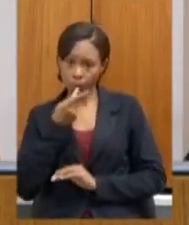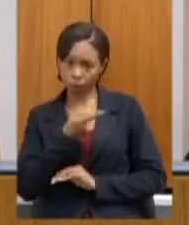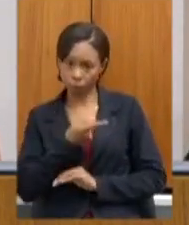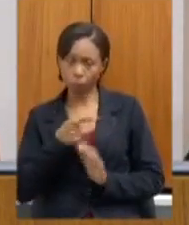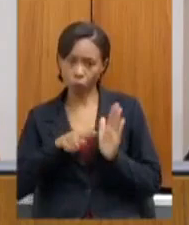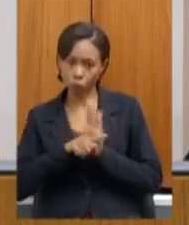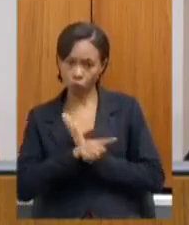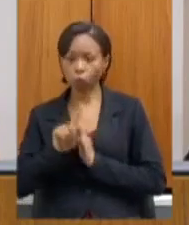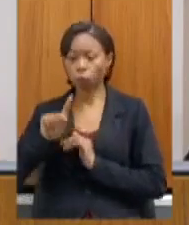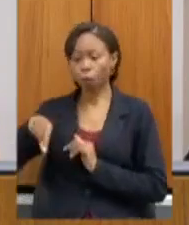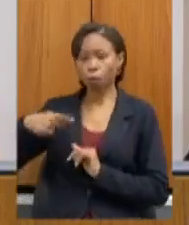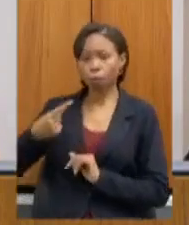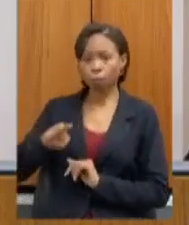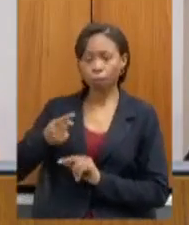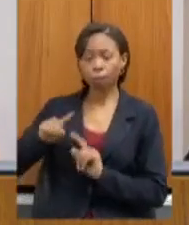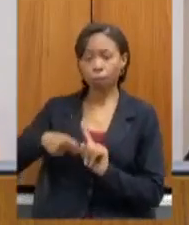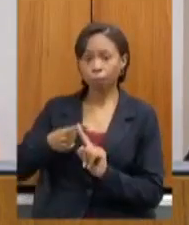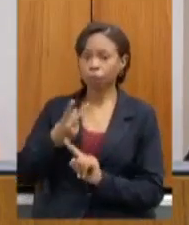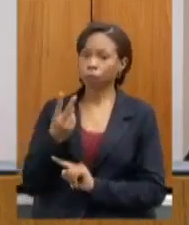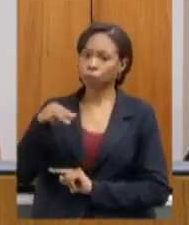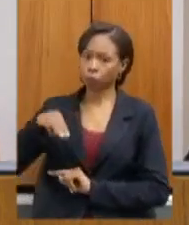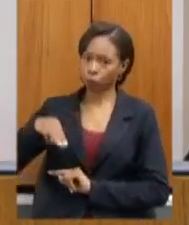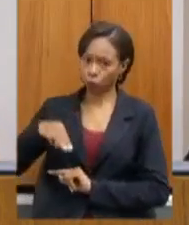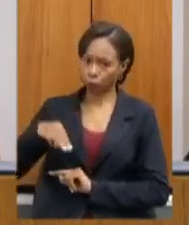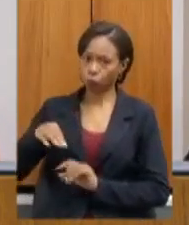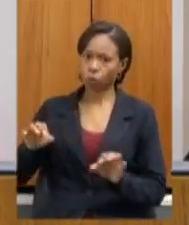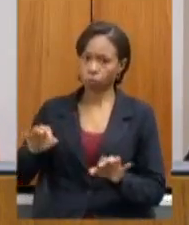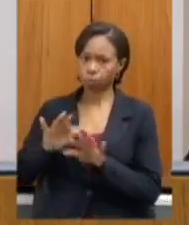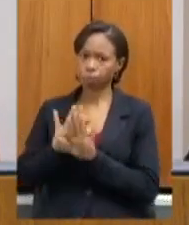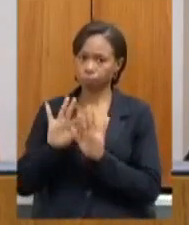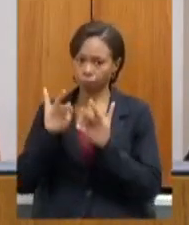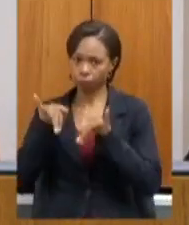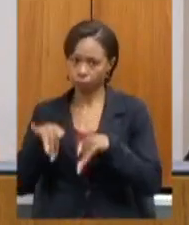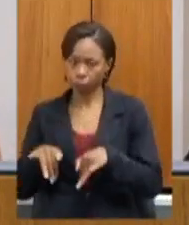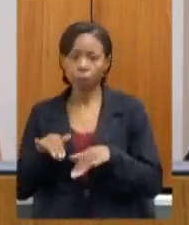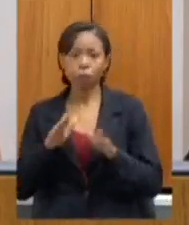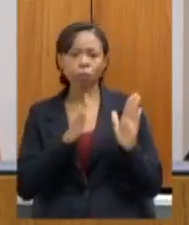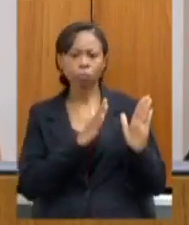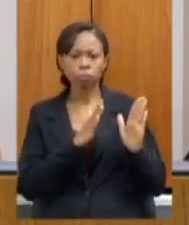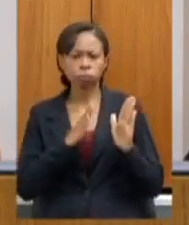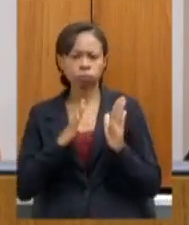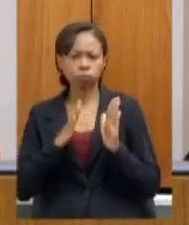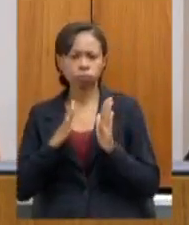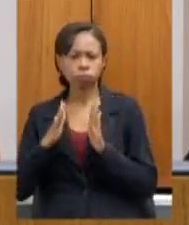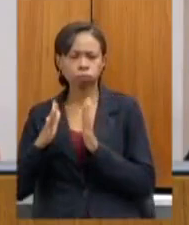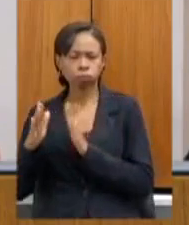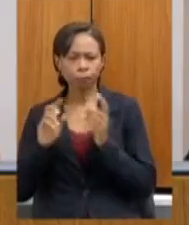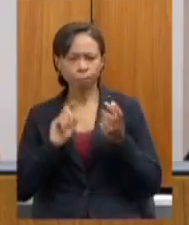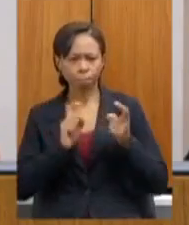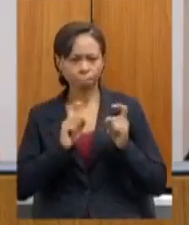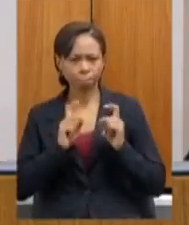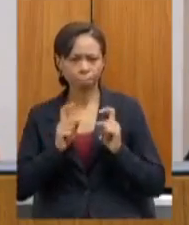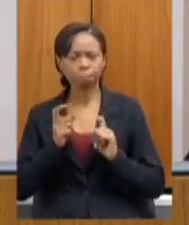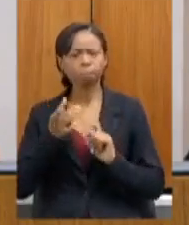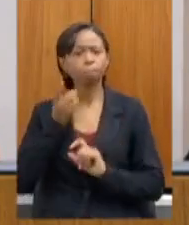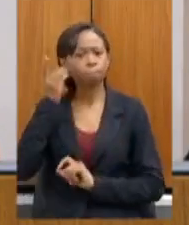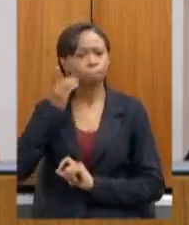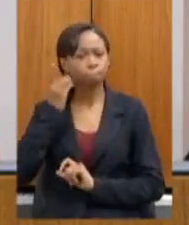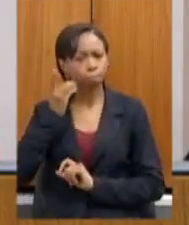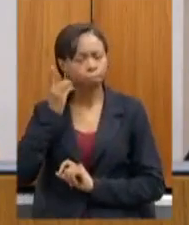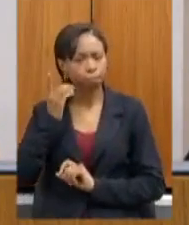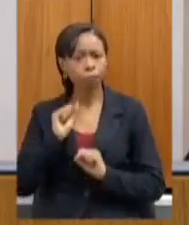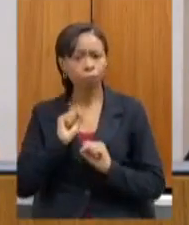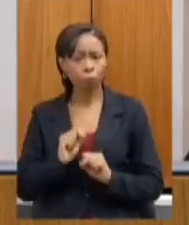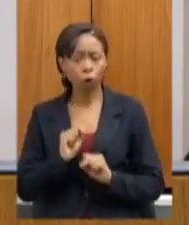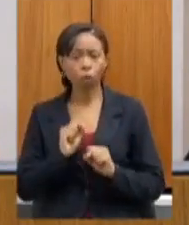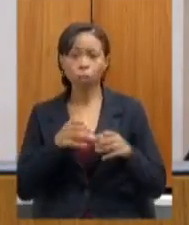minutos para as suas considerações finais. No decorrer da reunião, as deputadas e os deputados poderão apresentar, na Comissão de Educação,